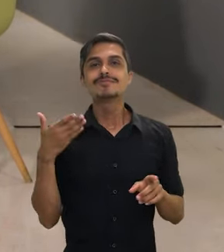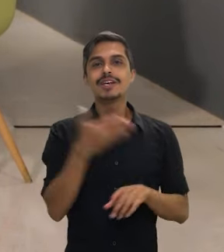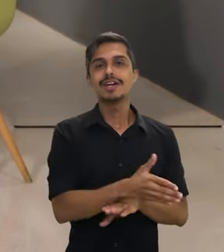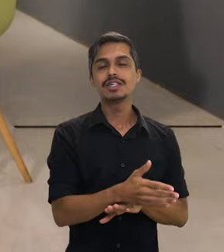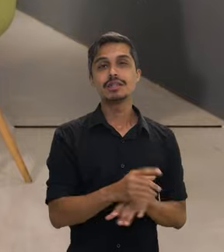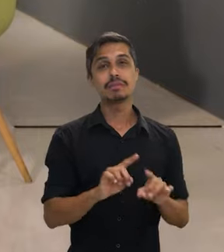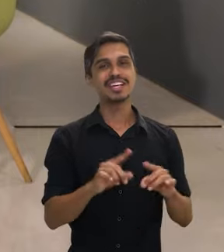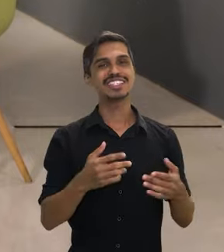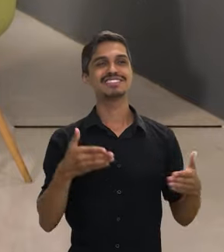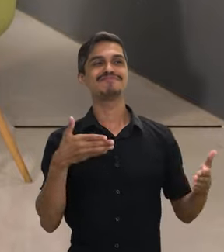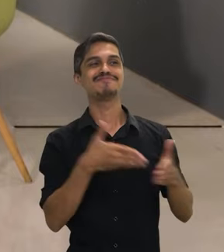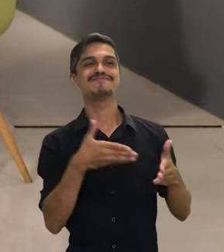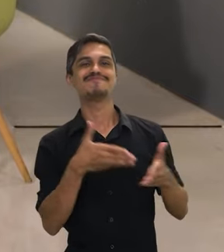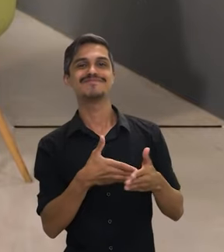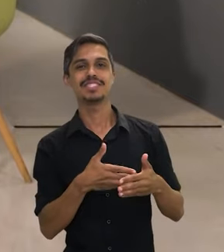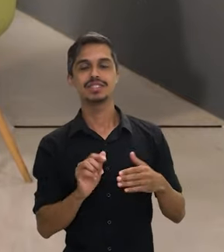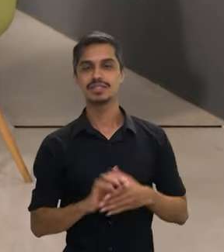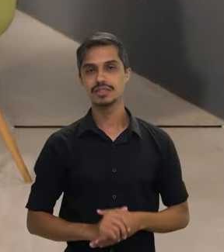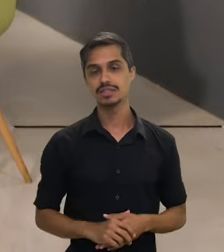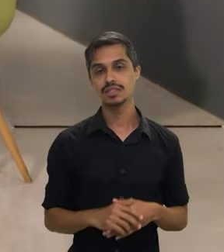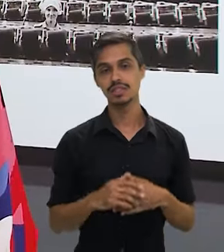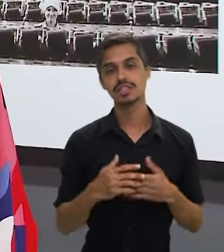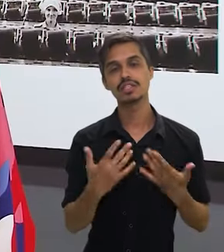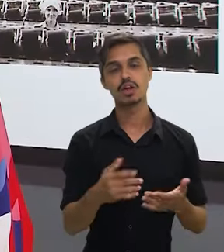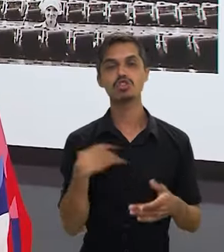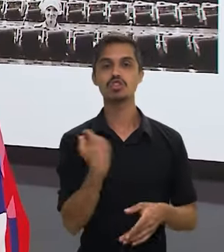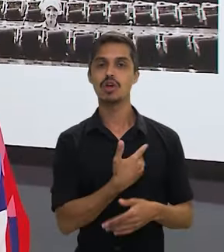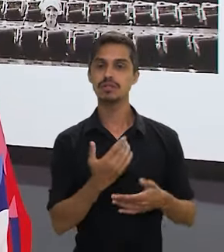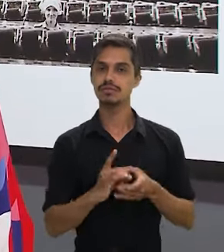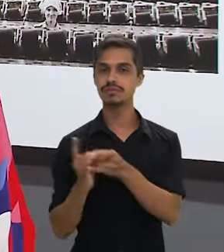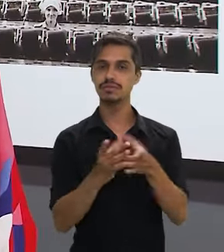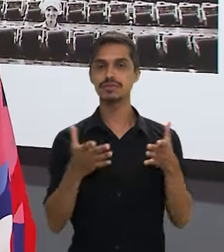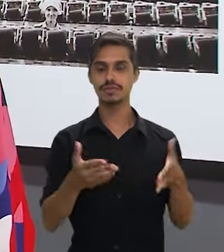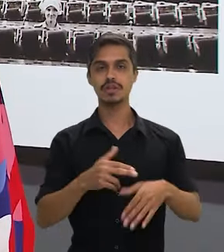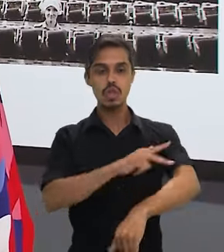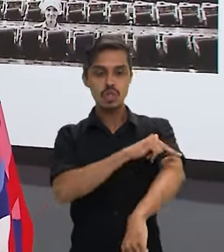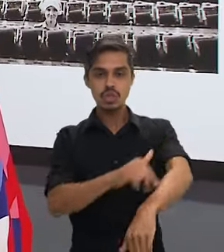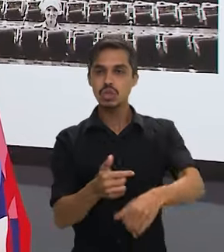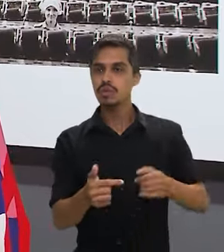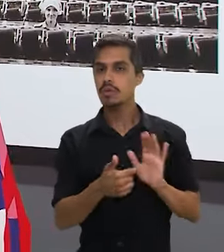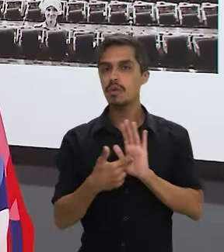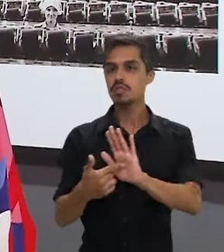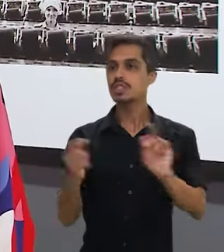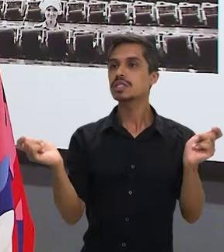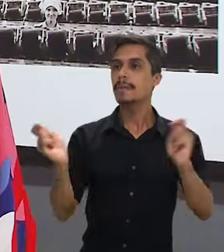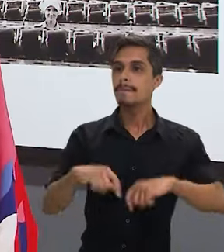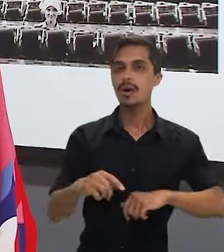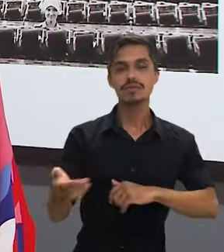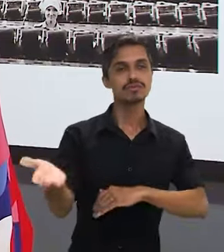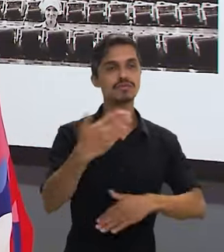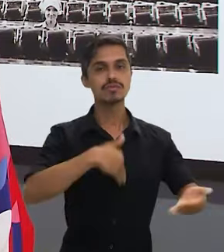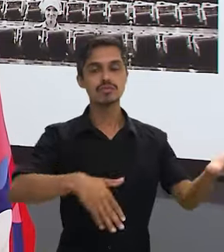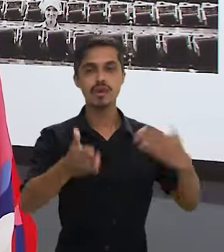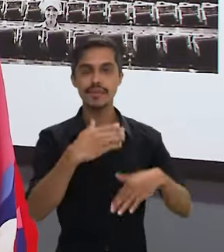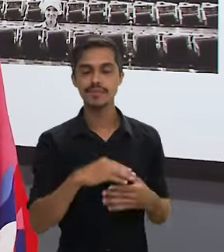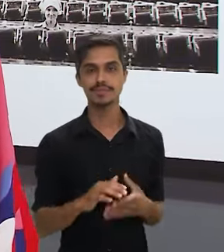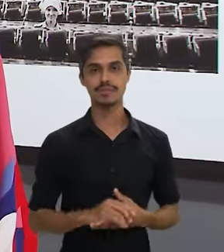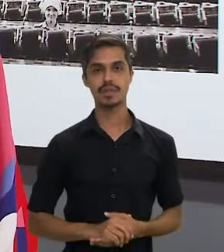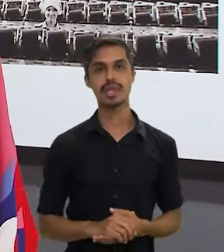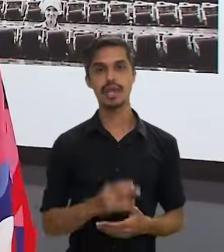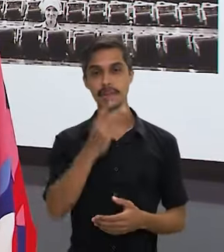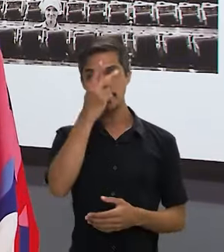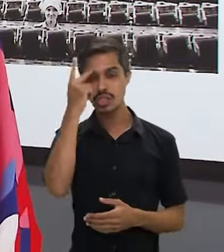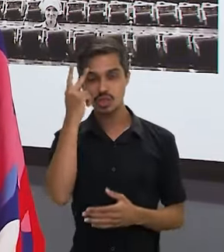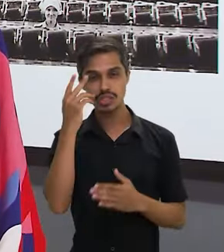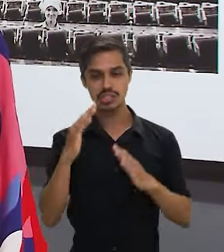infelizmente, têm esse acesso negado. Então, democratizar esse acesso, racializar esse acesso, demonstrando que as pessoas